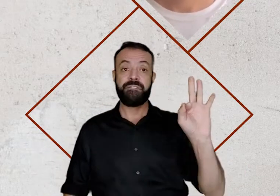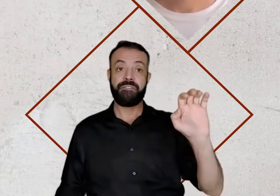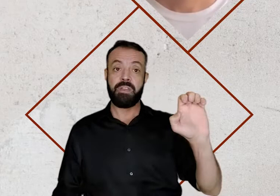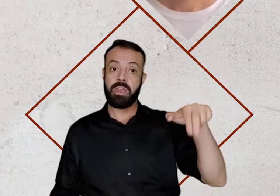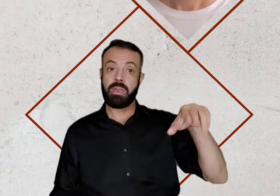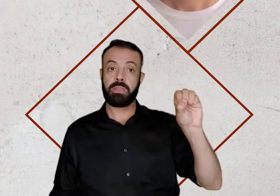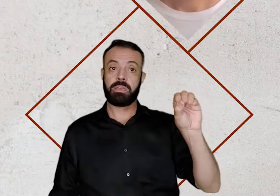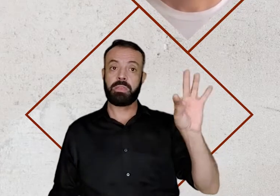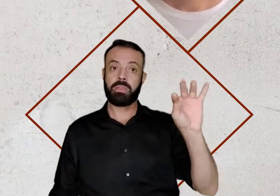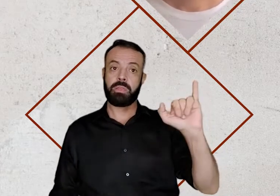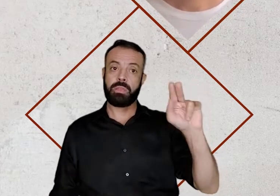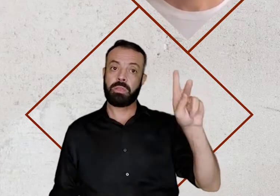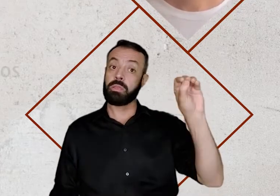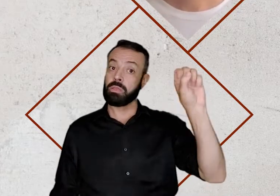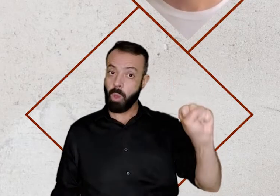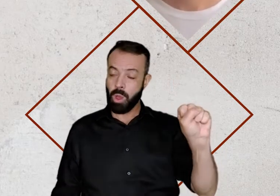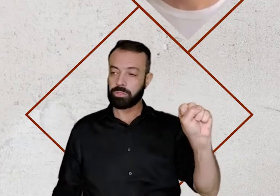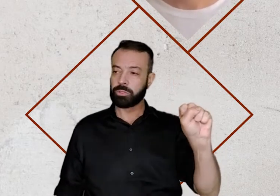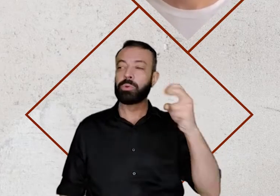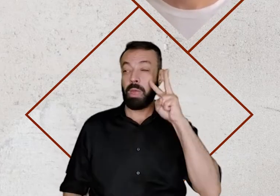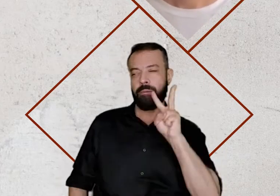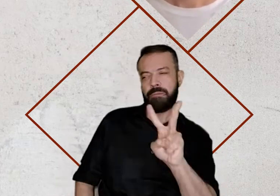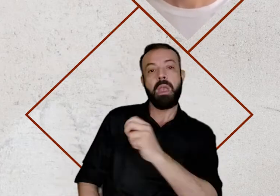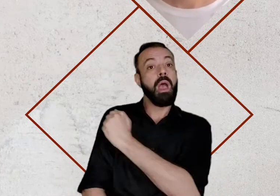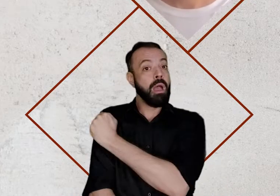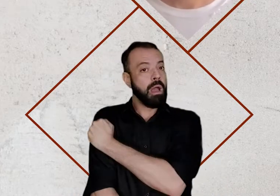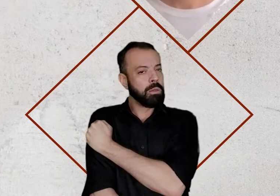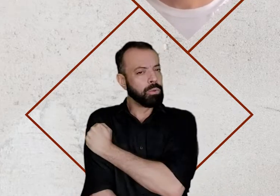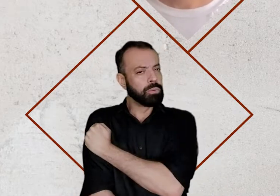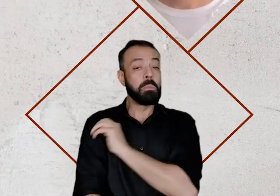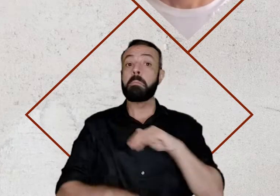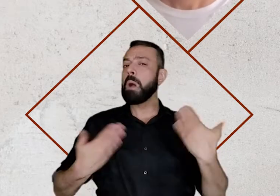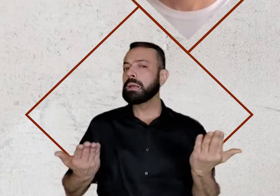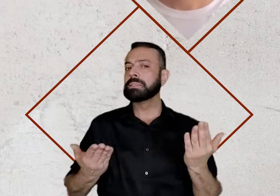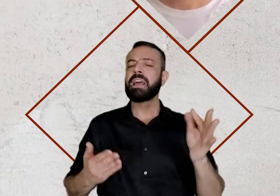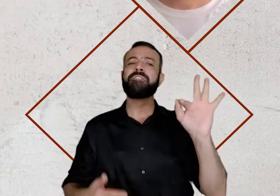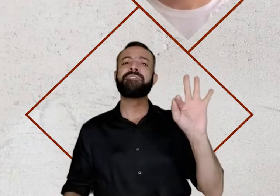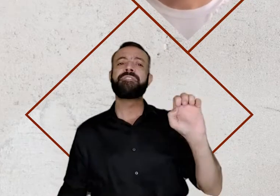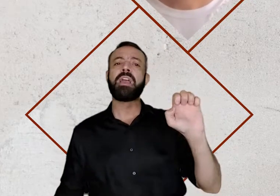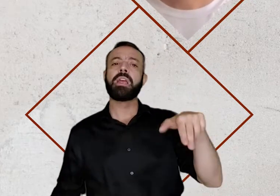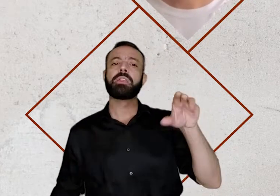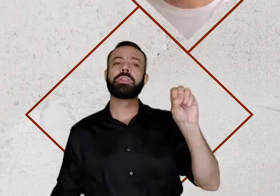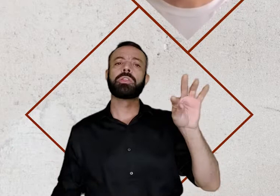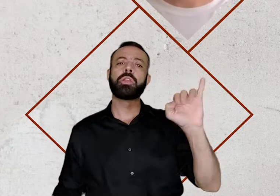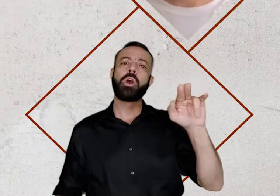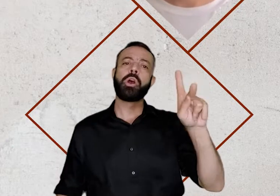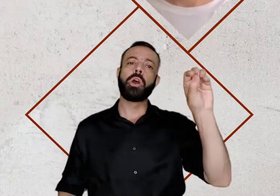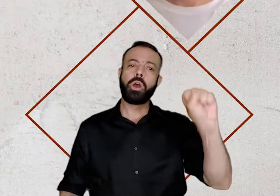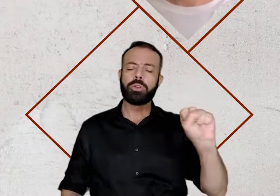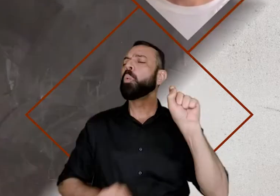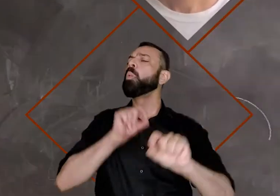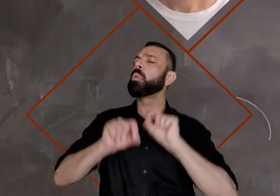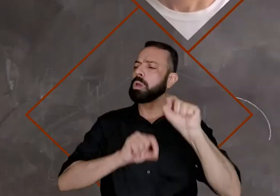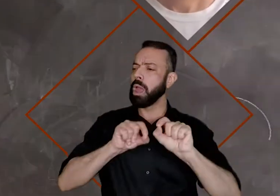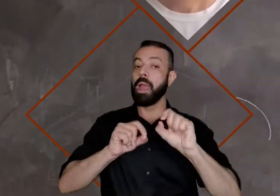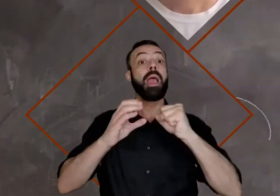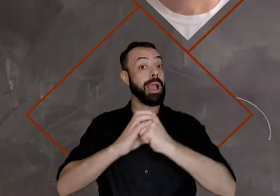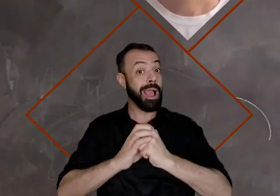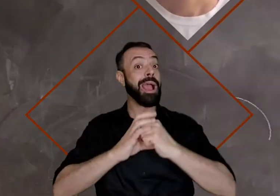comissões, que avaliam exclusivamente os fenótipos dos candidatos e candidatas.